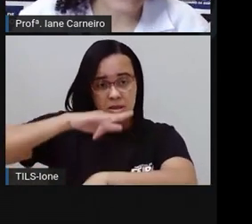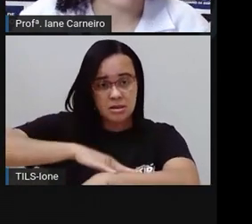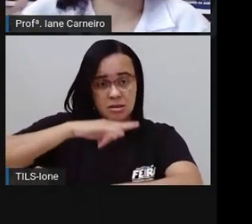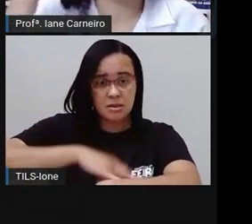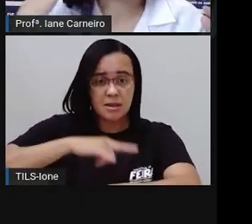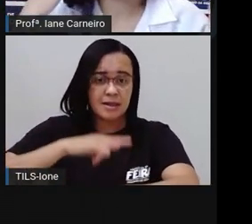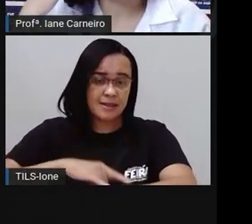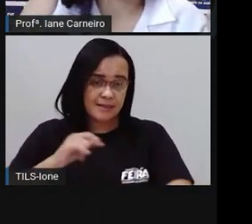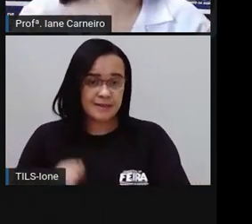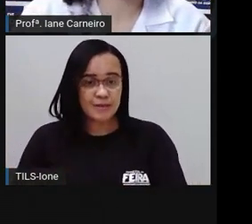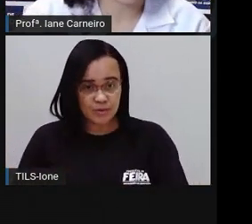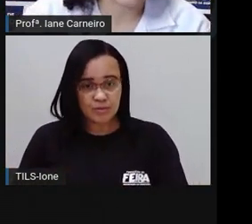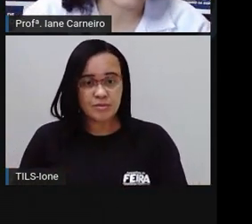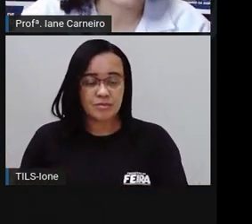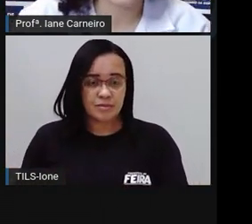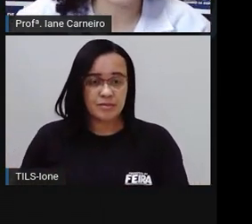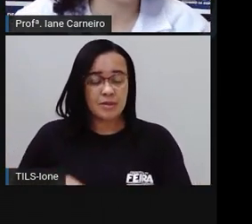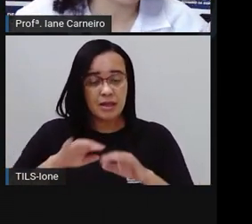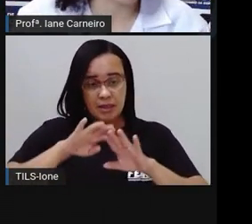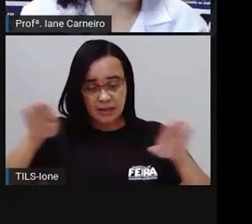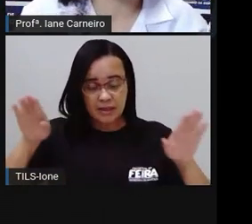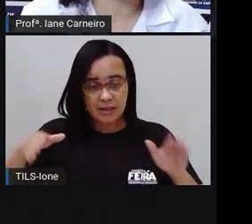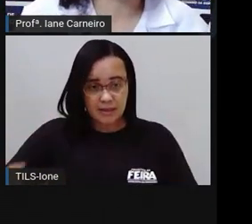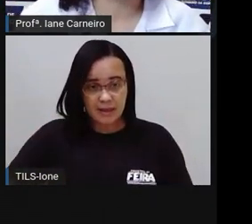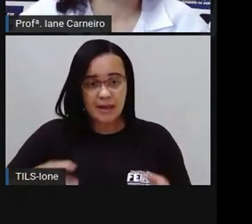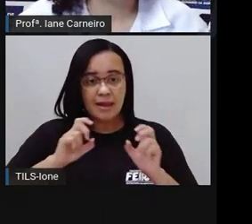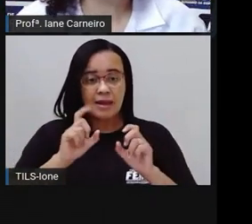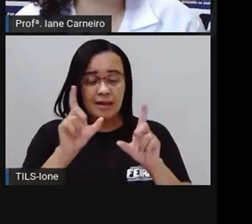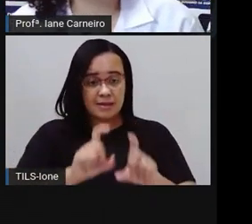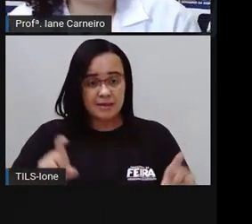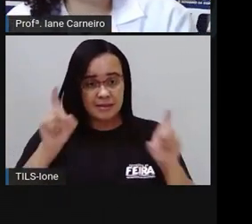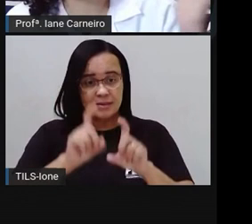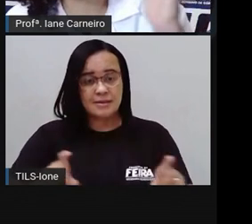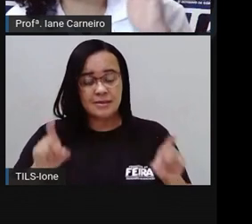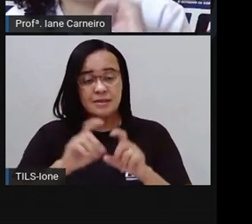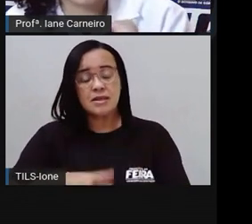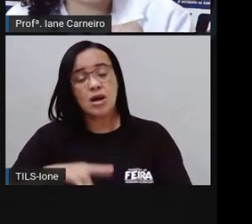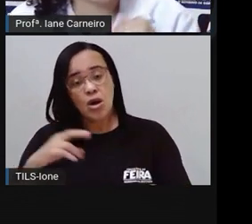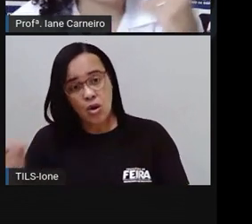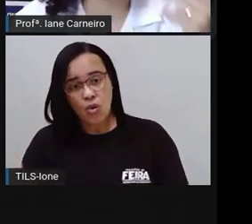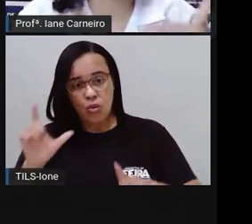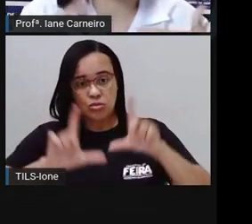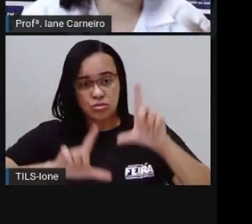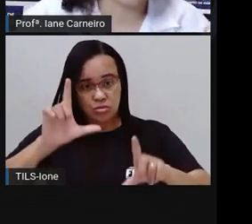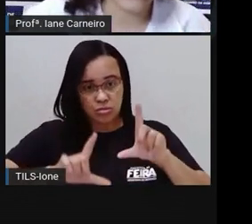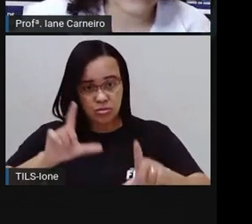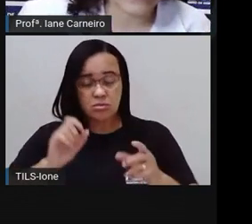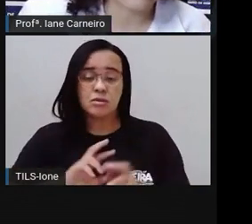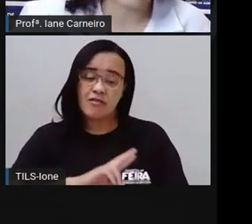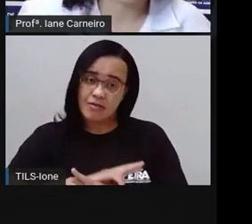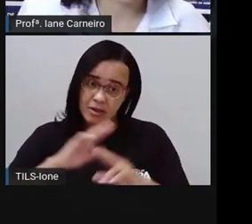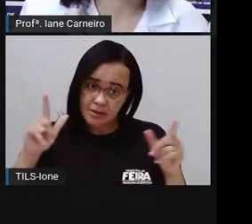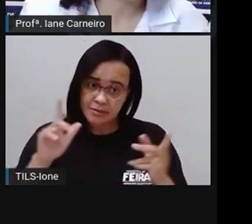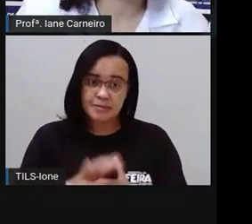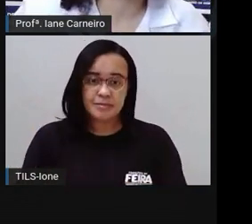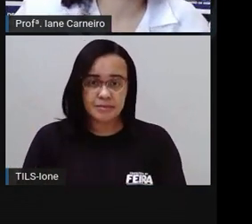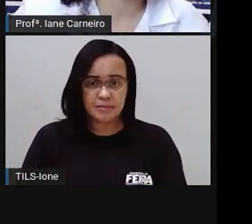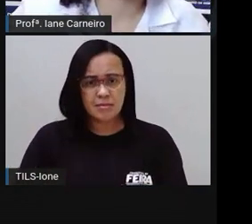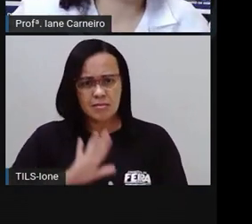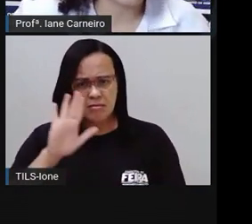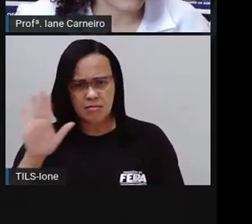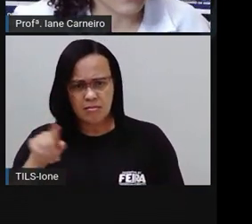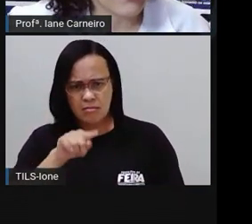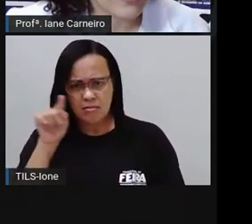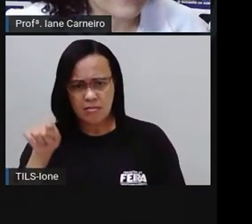casa, né? Que geralmente as casas têm esses cômodos. Já uma escola, a escola de vocês, né? Claro que vão ter